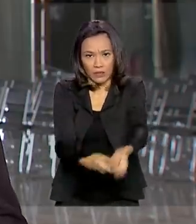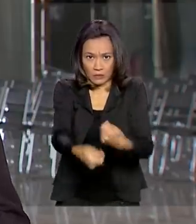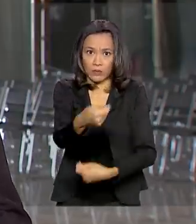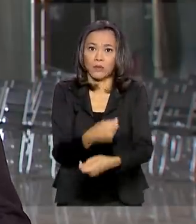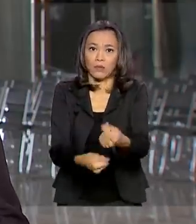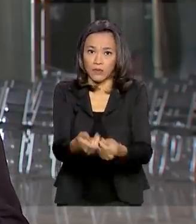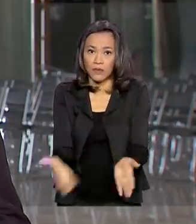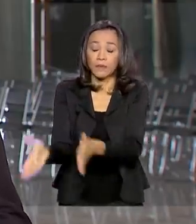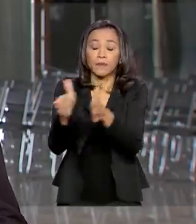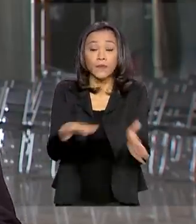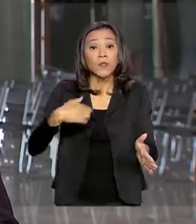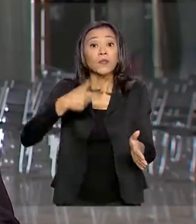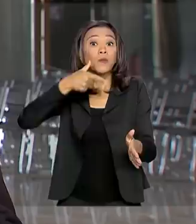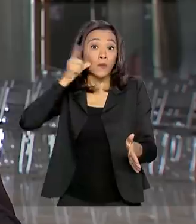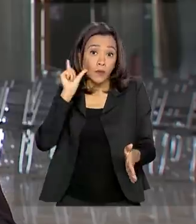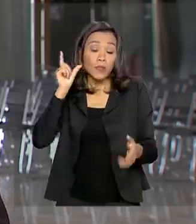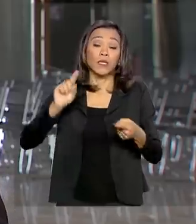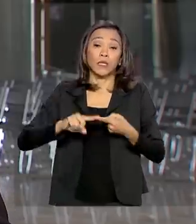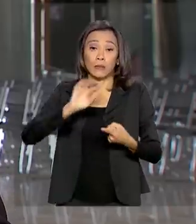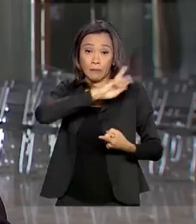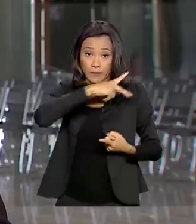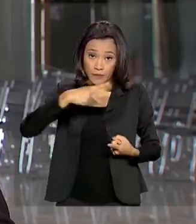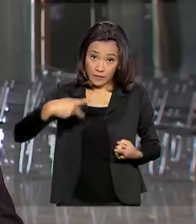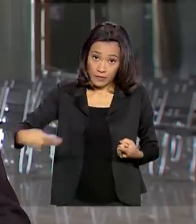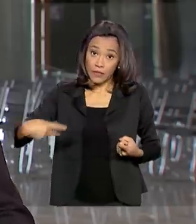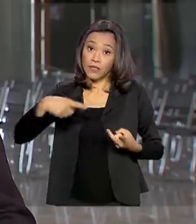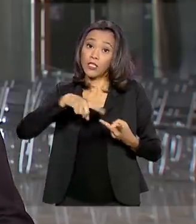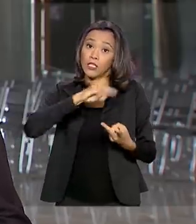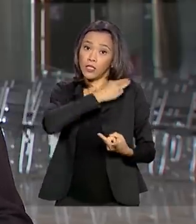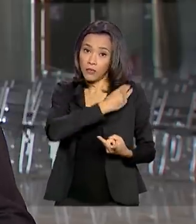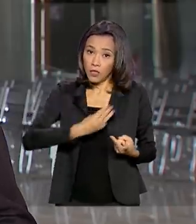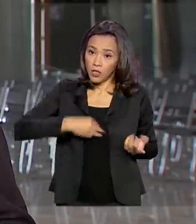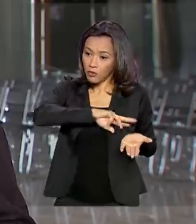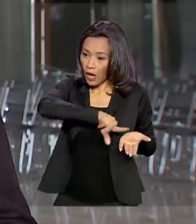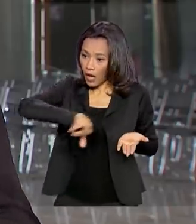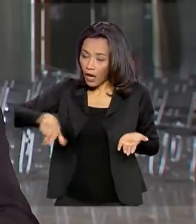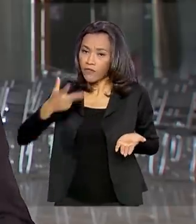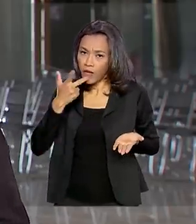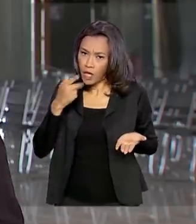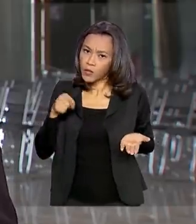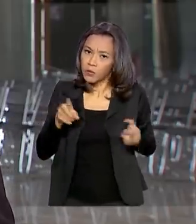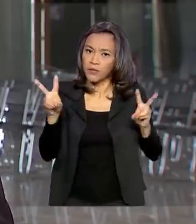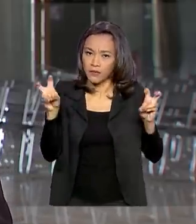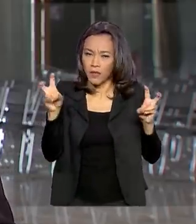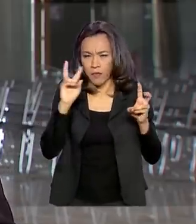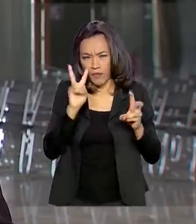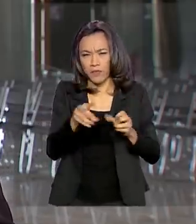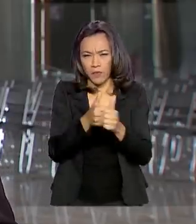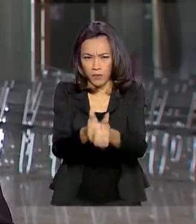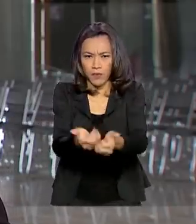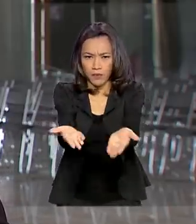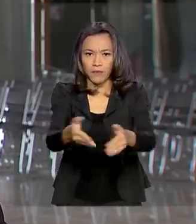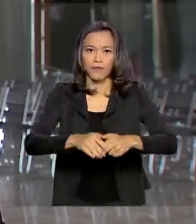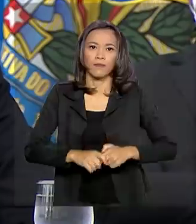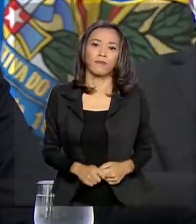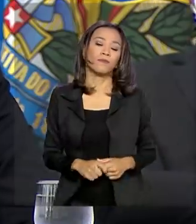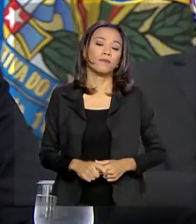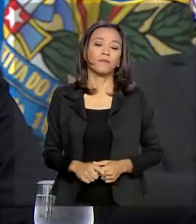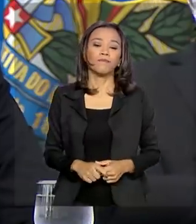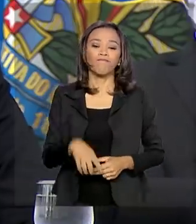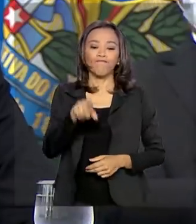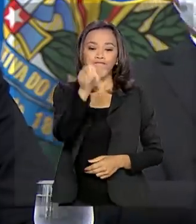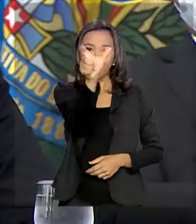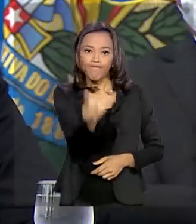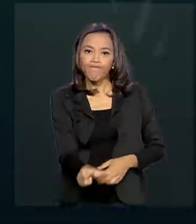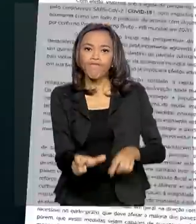Ontem, o presidente e ministros, em entrevista coletiva, falaram sobre esse assunto. Vamos conferir na reportagem. O